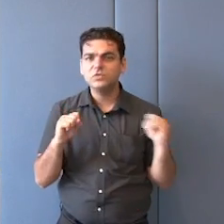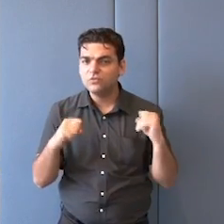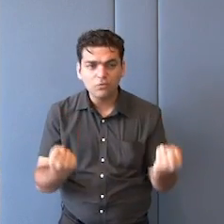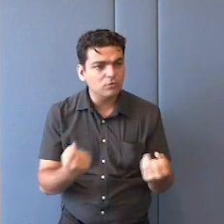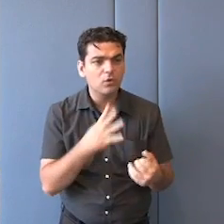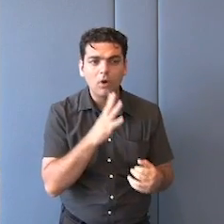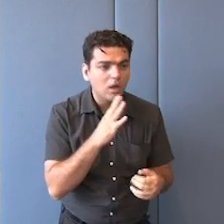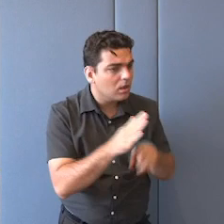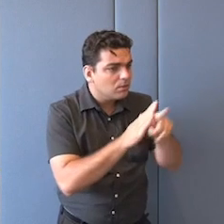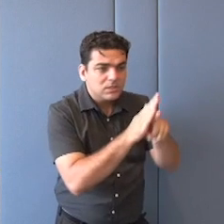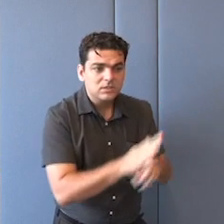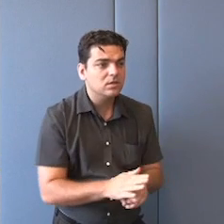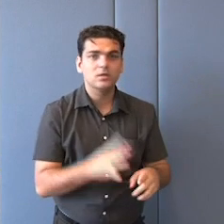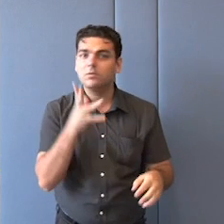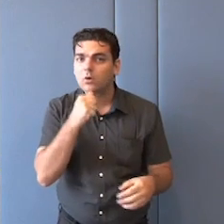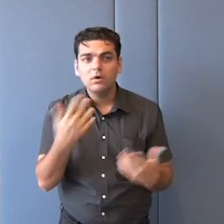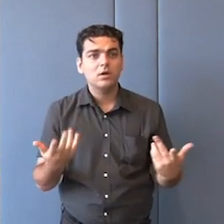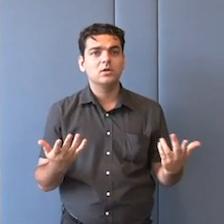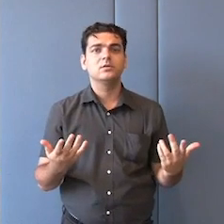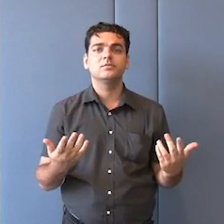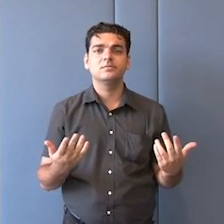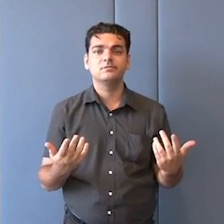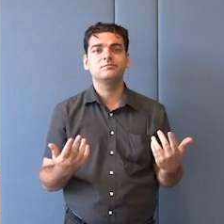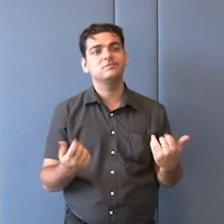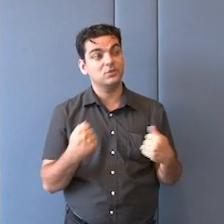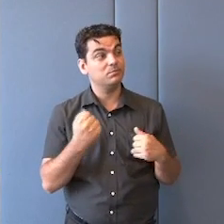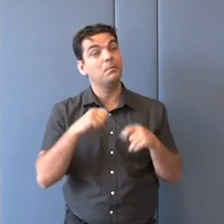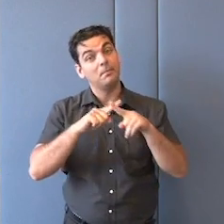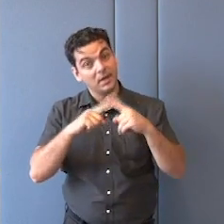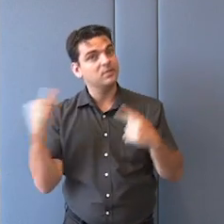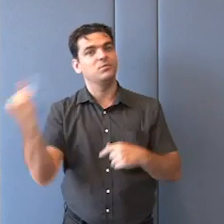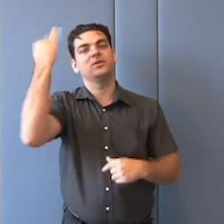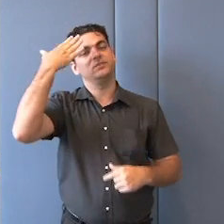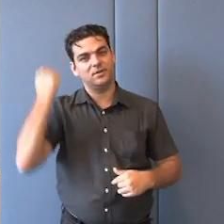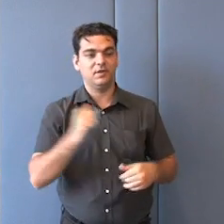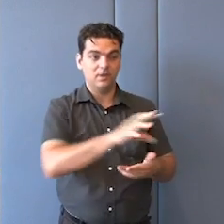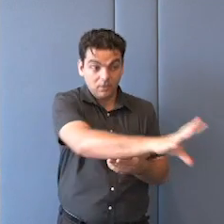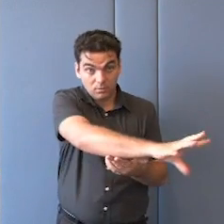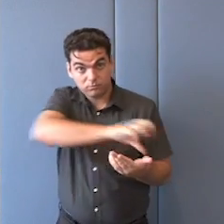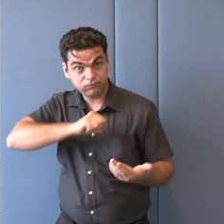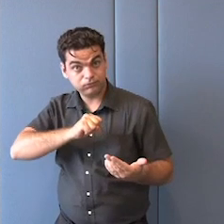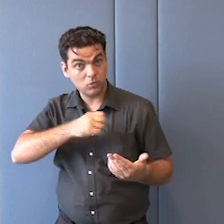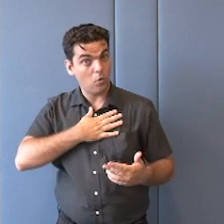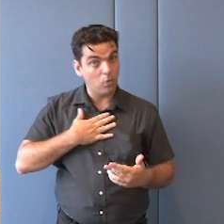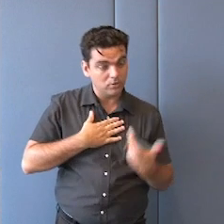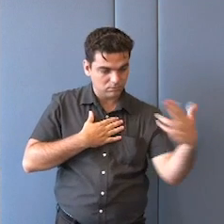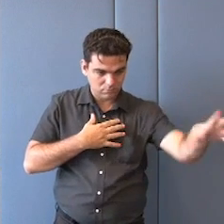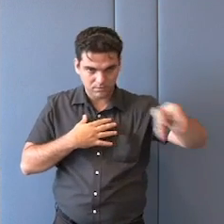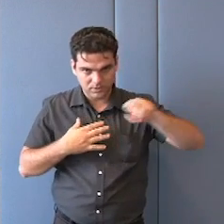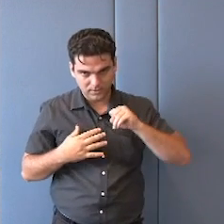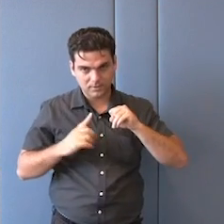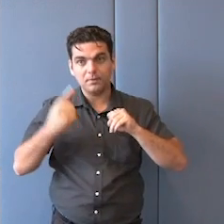pensamento, talvez mais complexo, mais profundo, mais desafiador do que